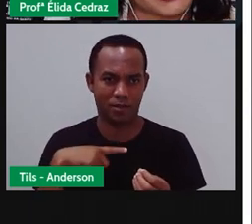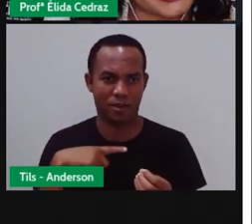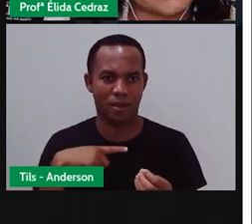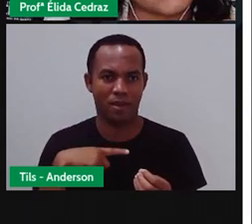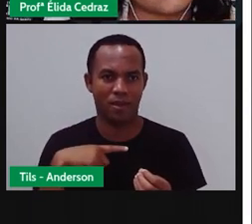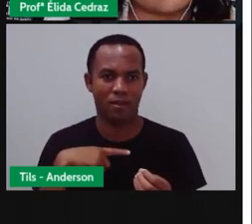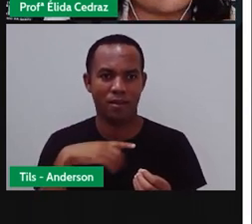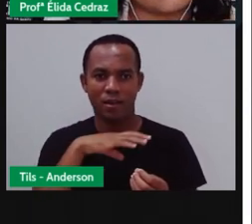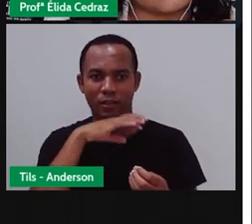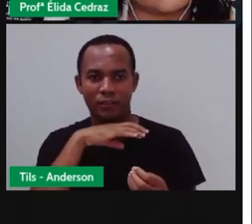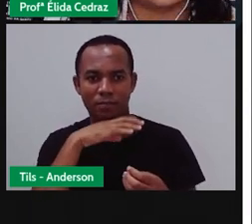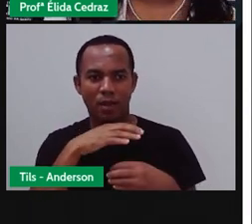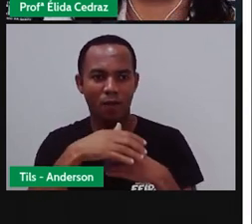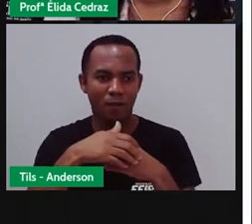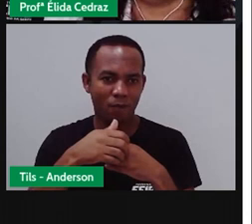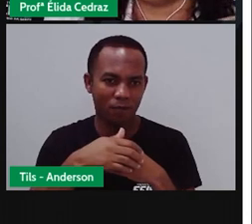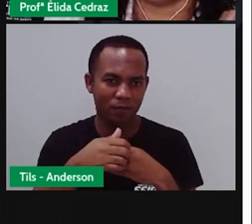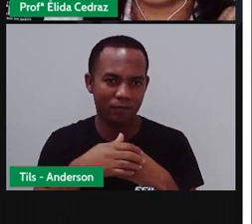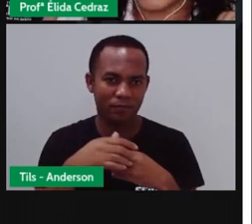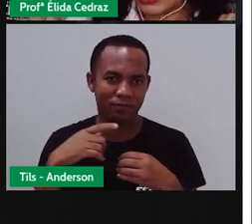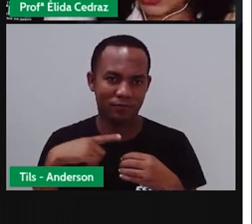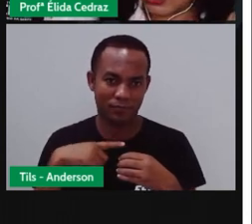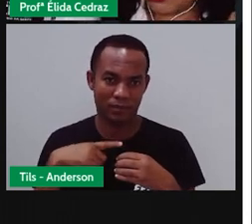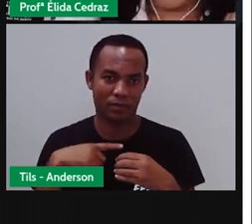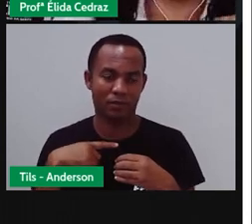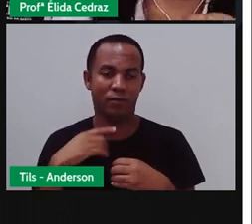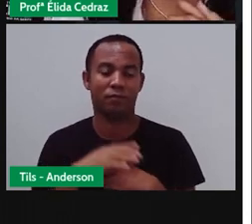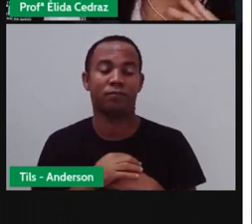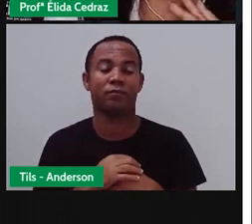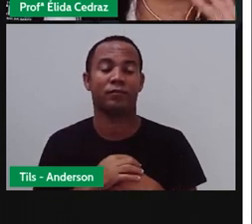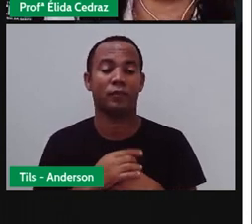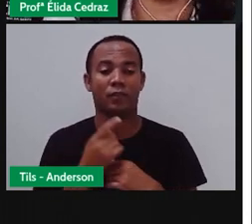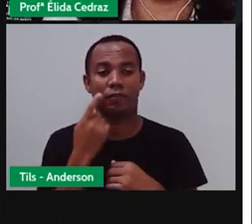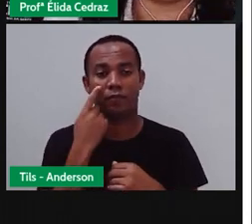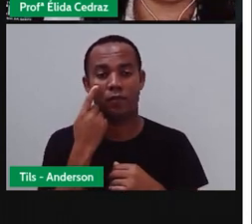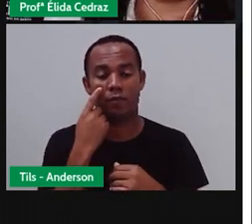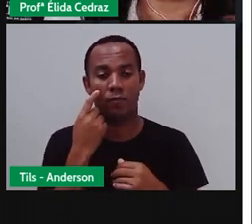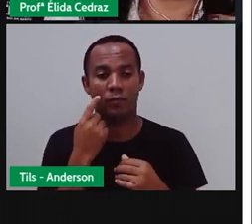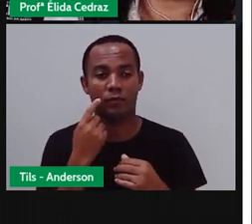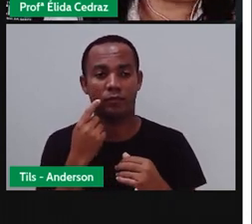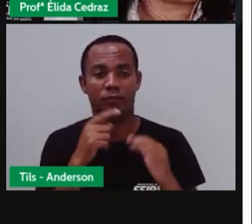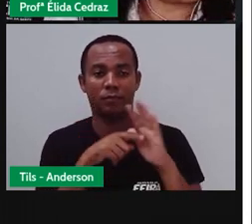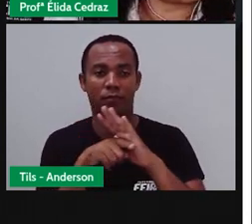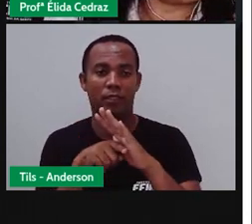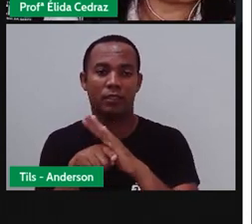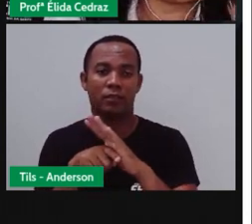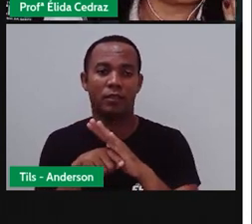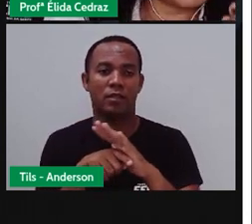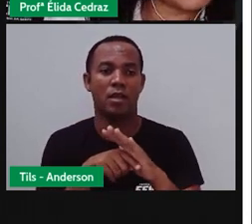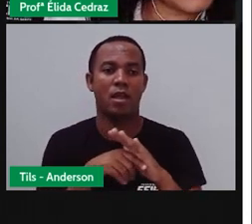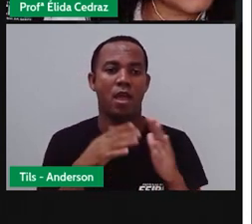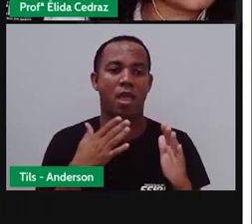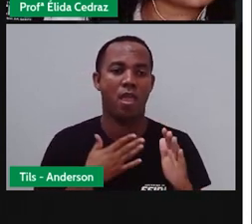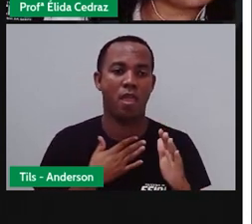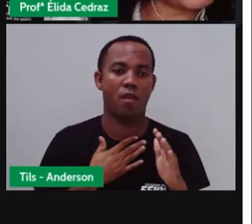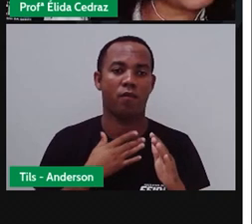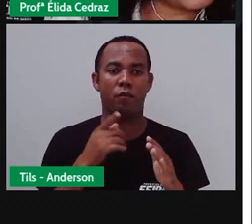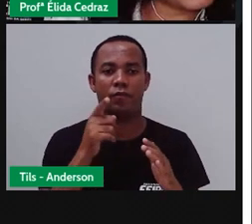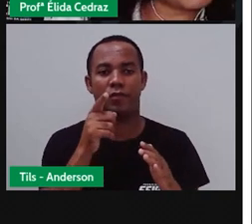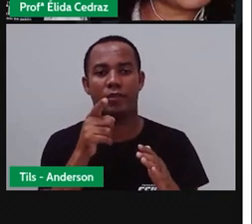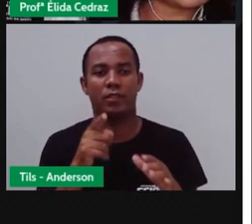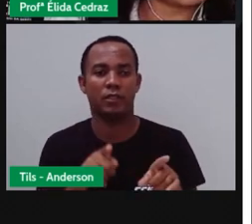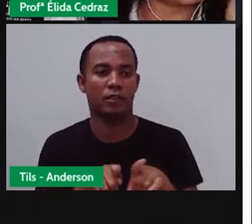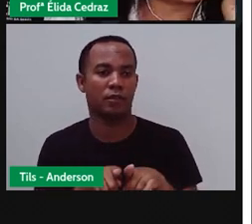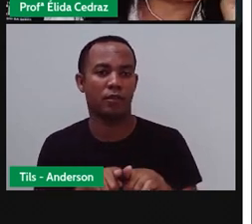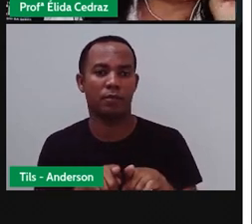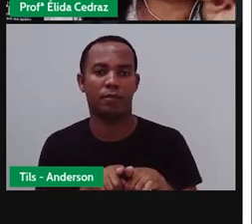aí na sua casa? Hum, então, vamos analisar. Eu e você aí que tem um bichinho